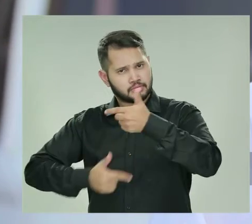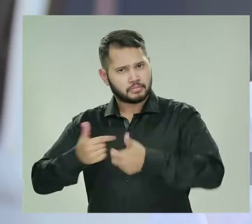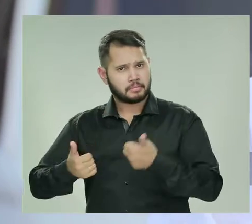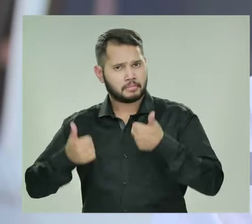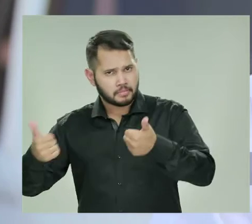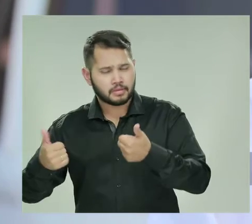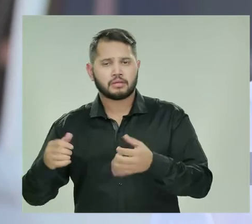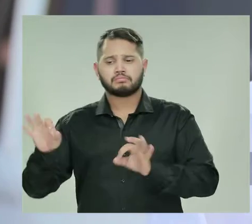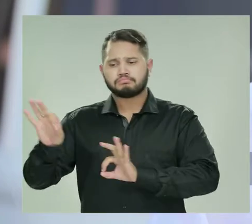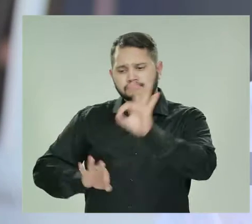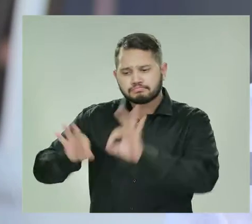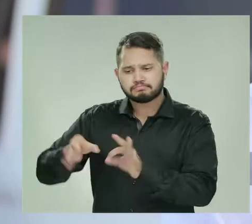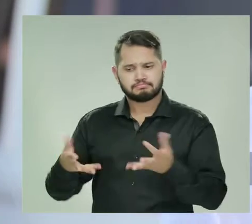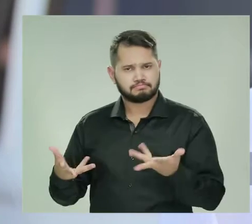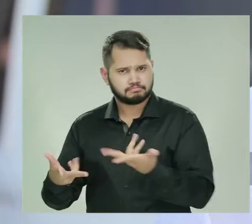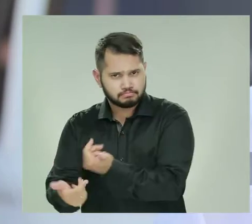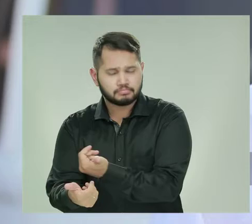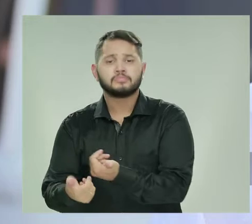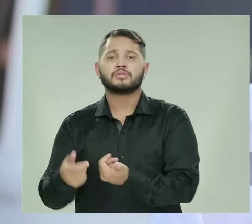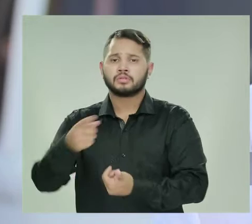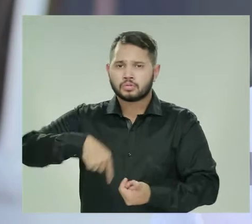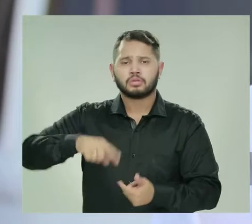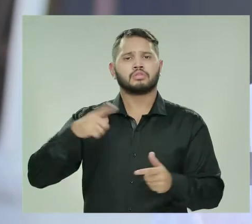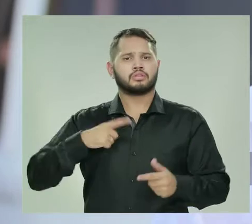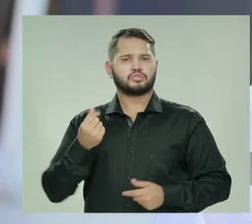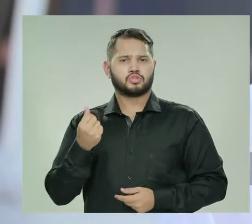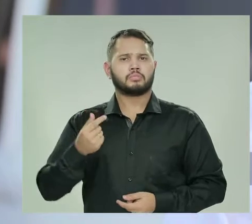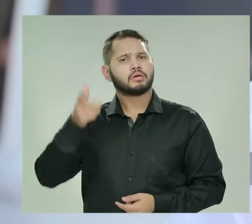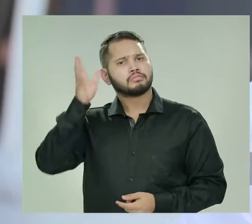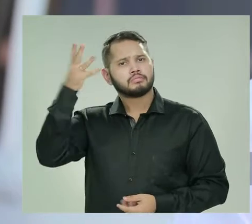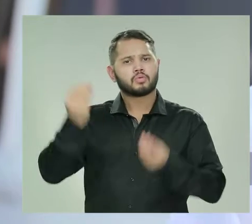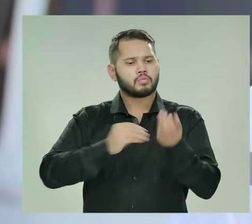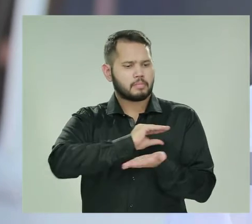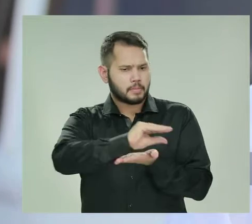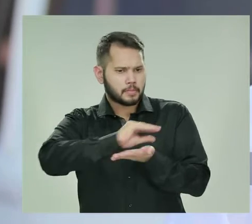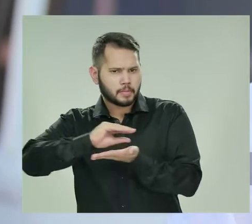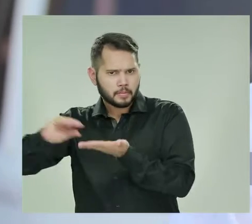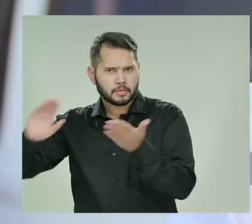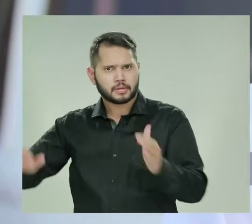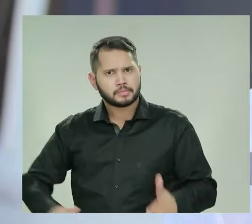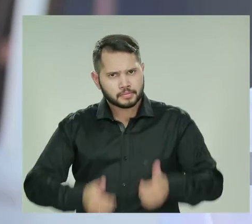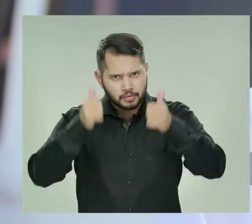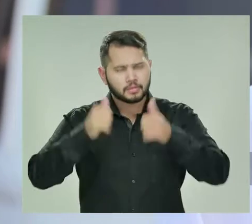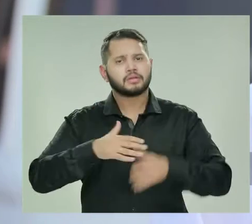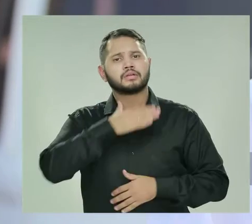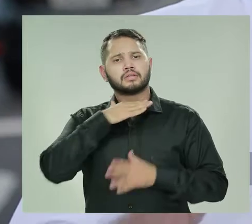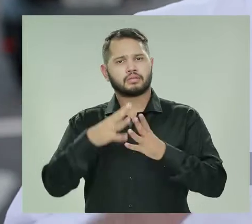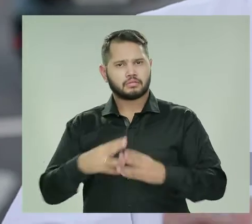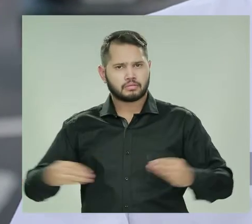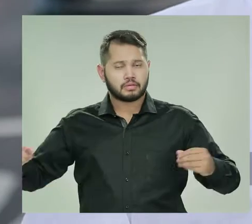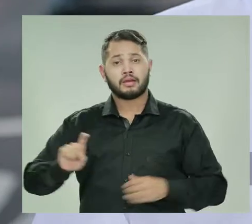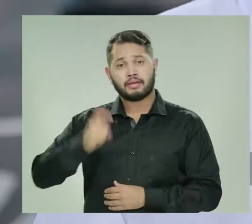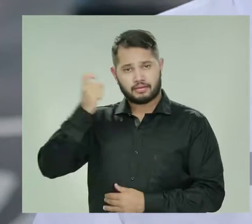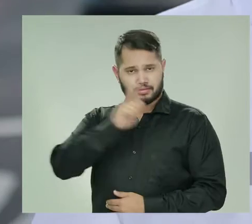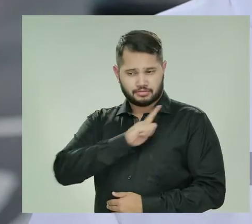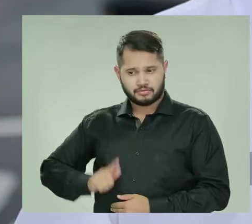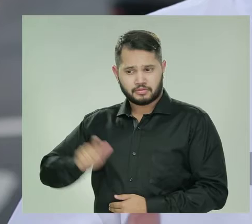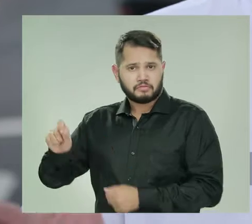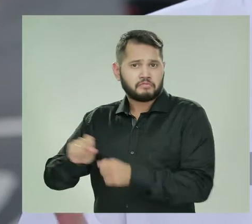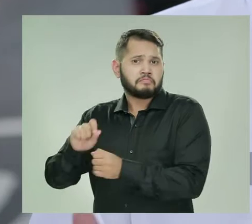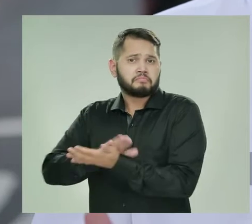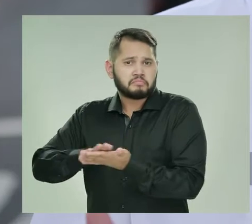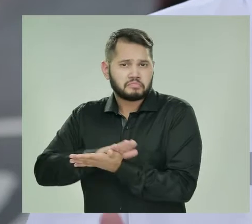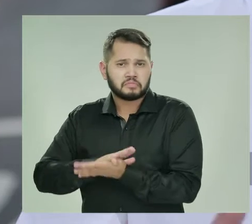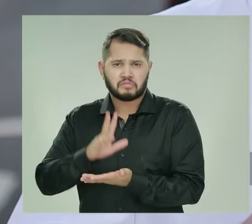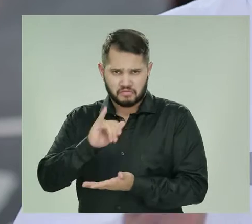essas medidas de moralização e eficiência Vamos ter dinheiro para resolver a crise com urgência Quem já foi governador